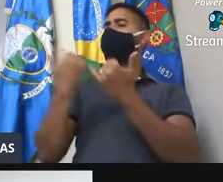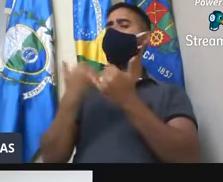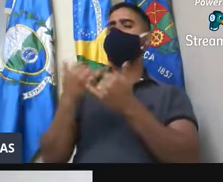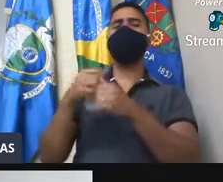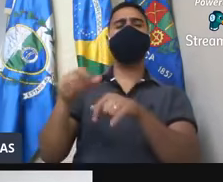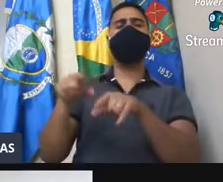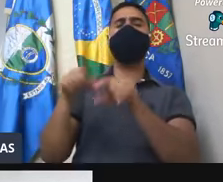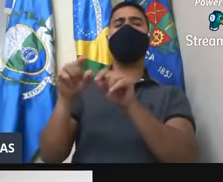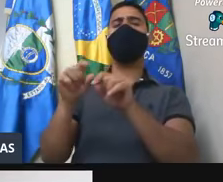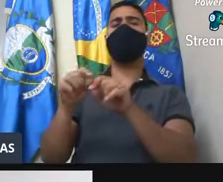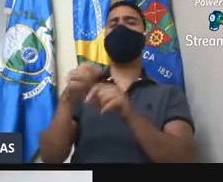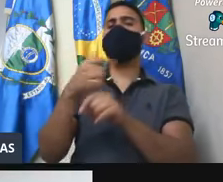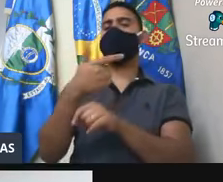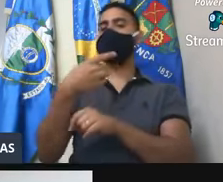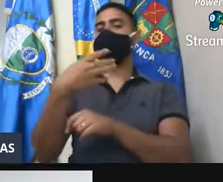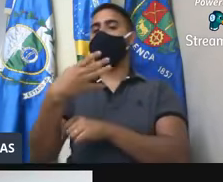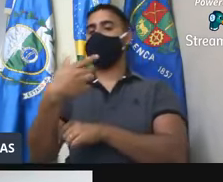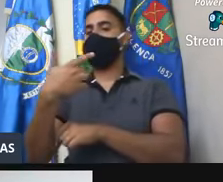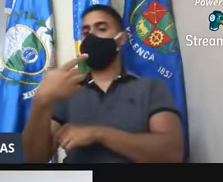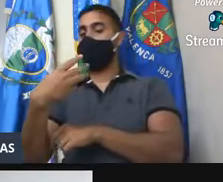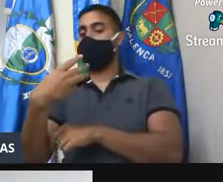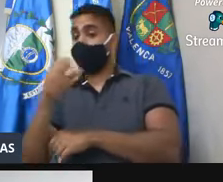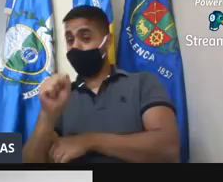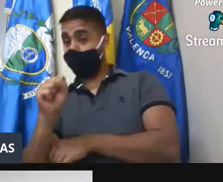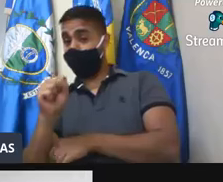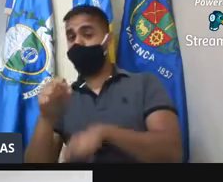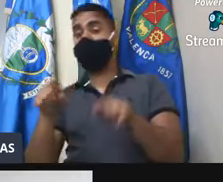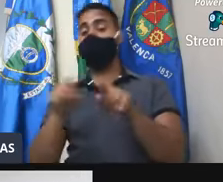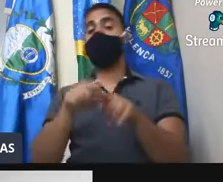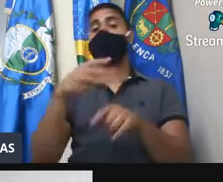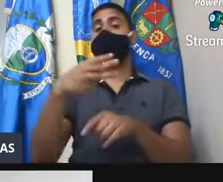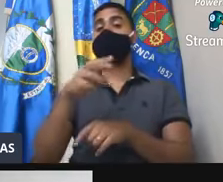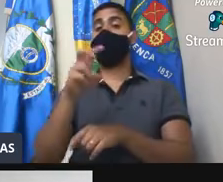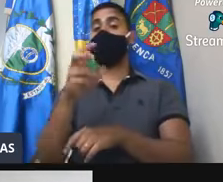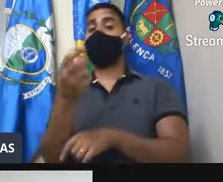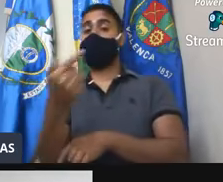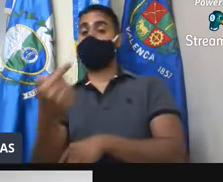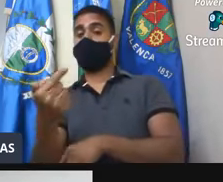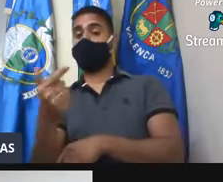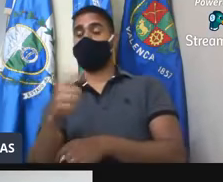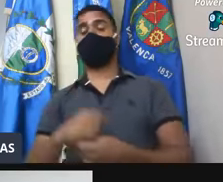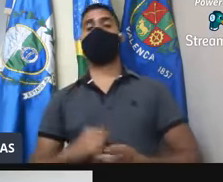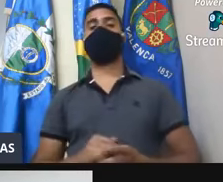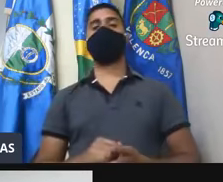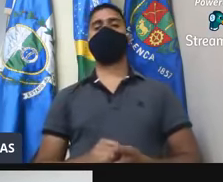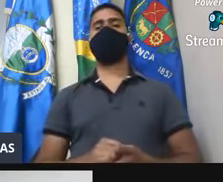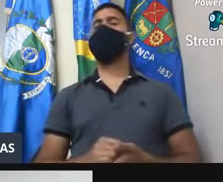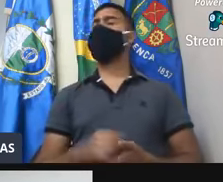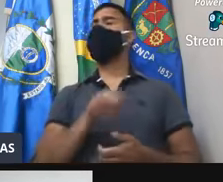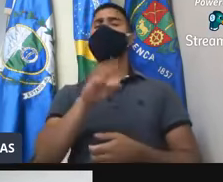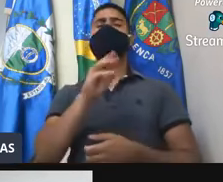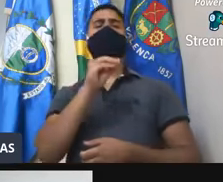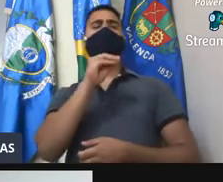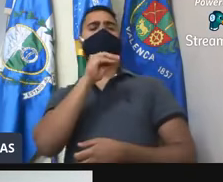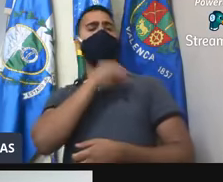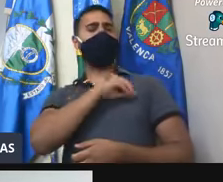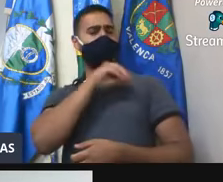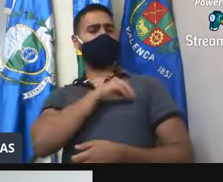administrativo 2438 de 18 e 357 de 19? Os pagamentos estão